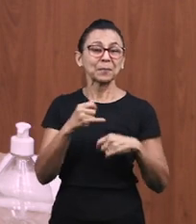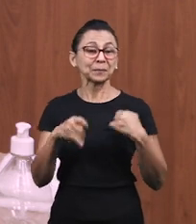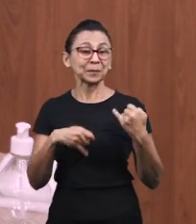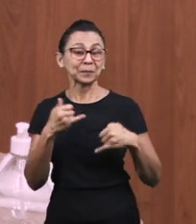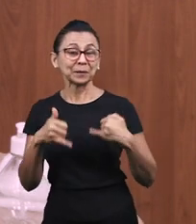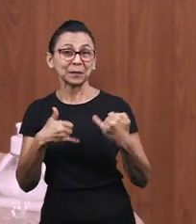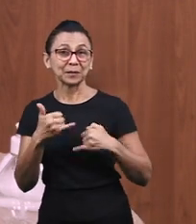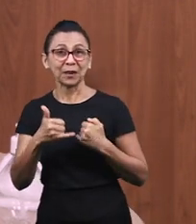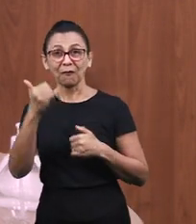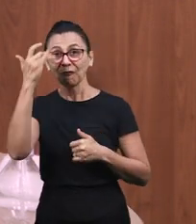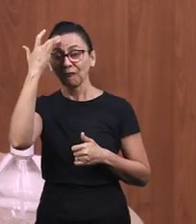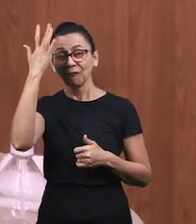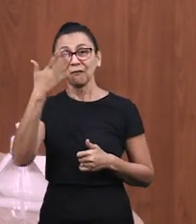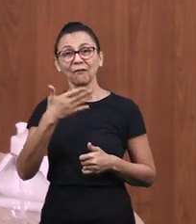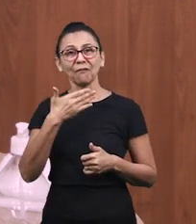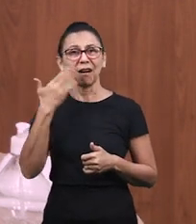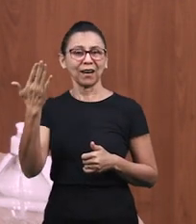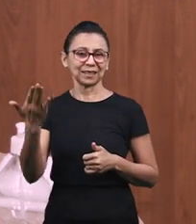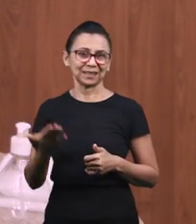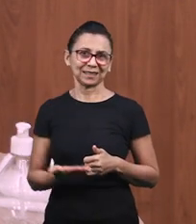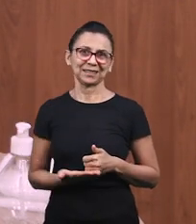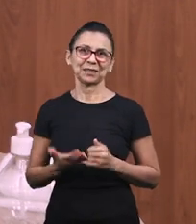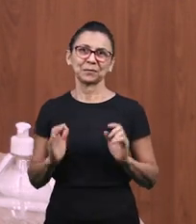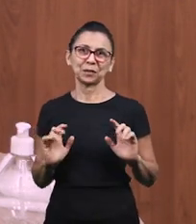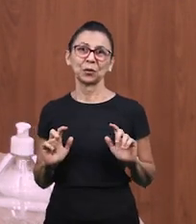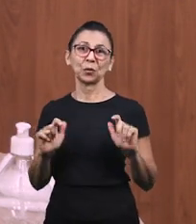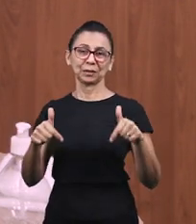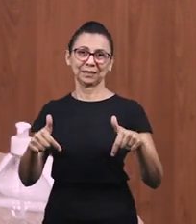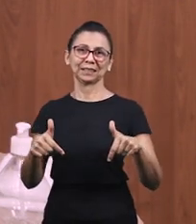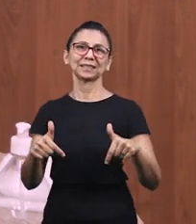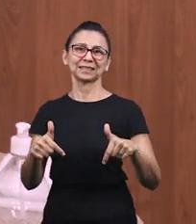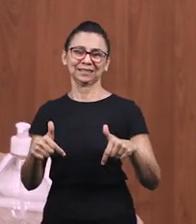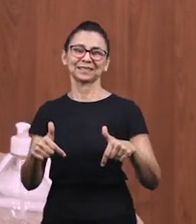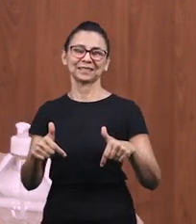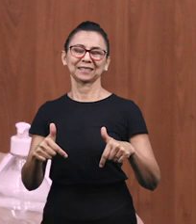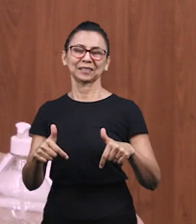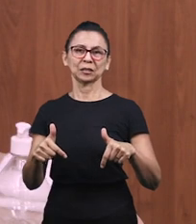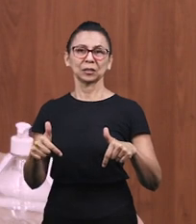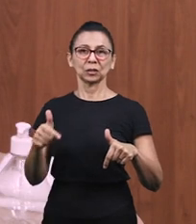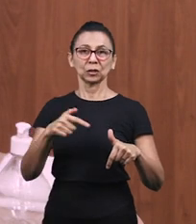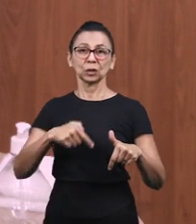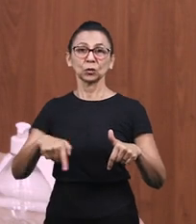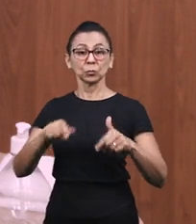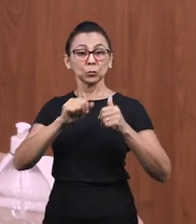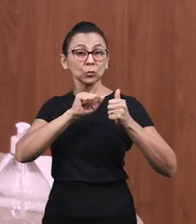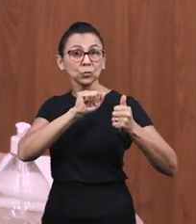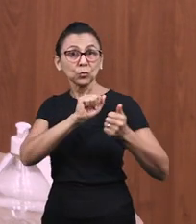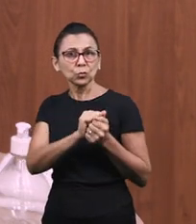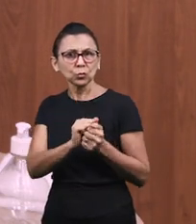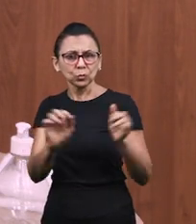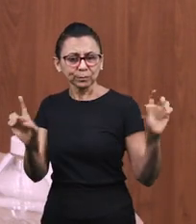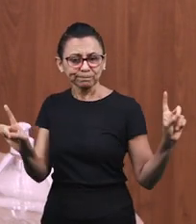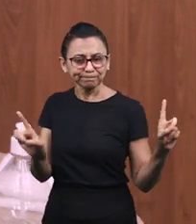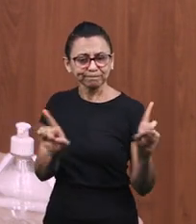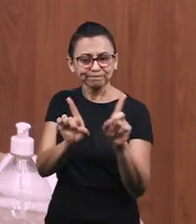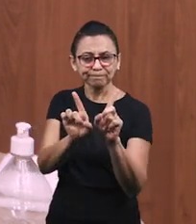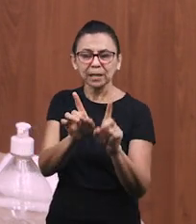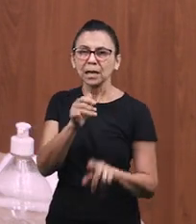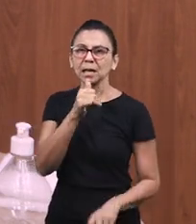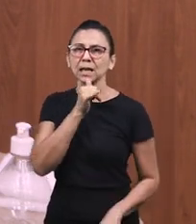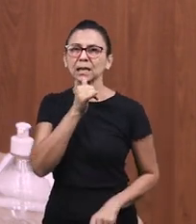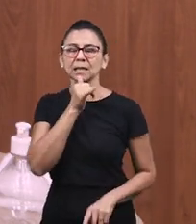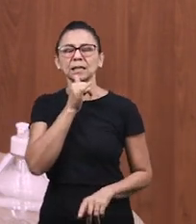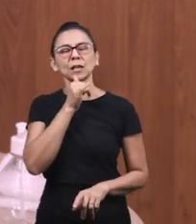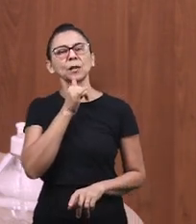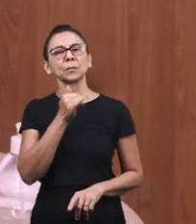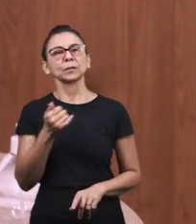brincadeira, mais fácil será para executar nela mesmo. Nós vamos fazer junto com a criança. Por